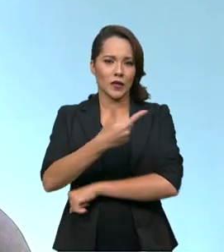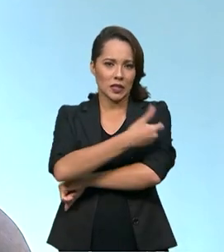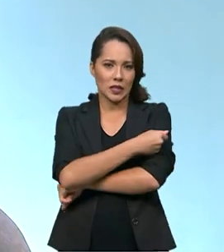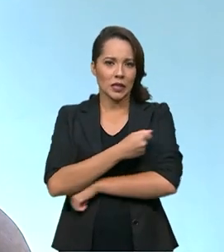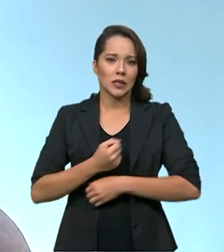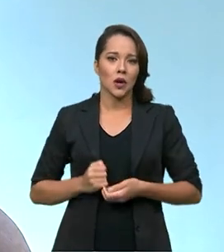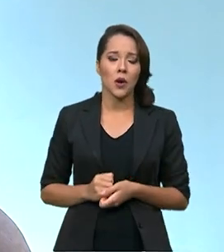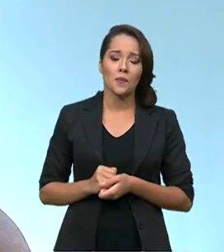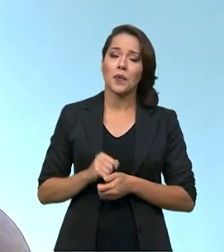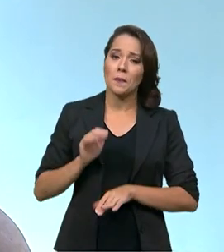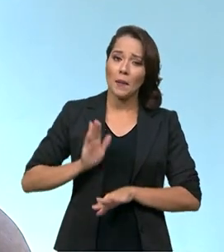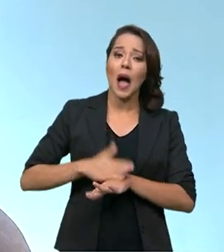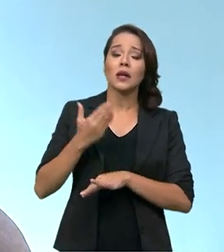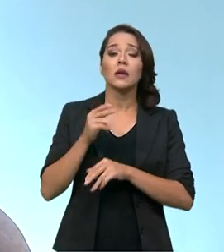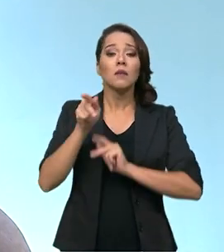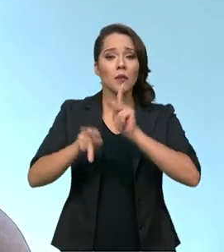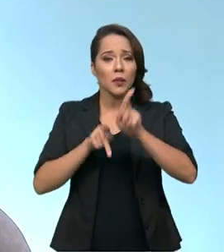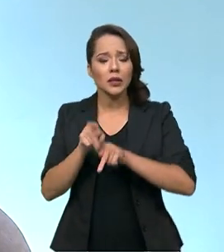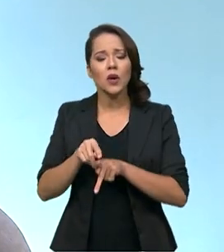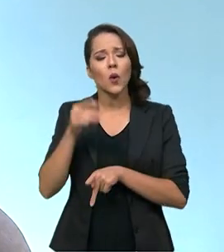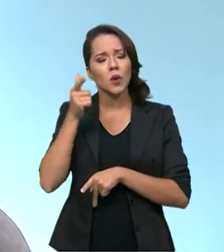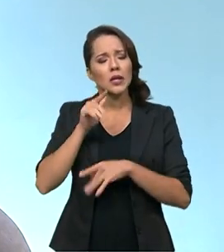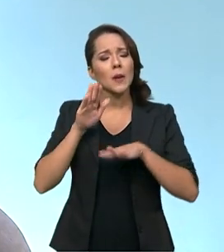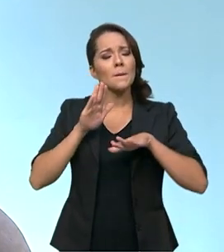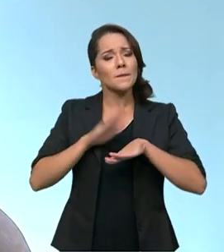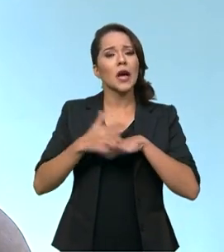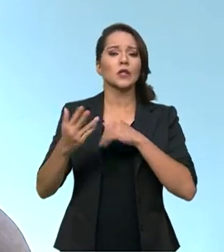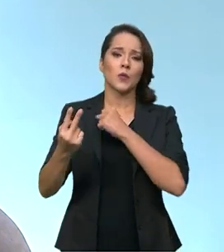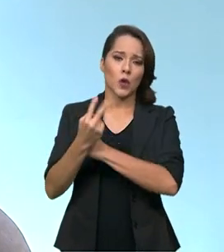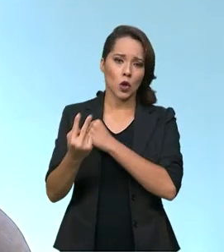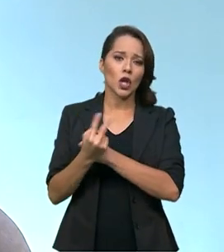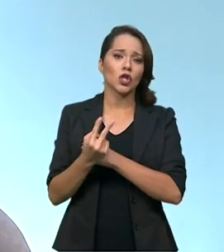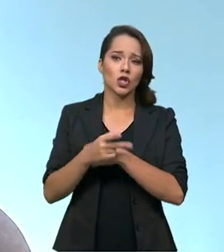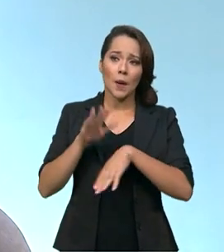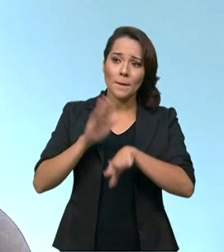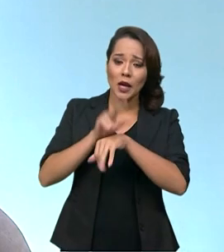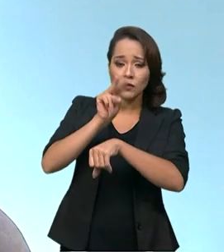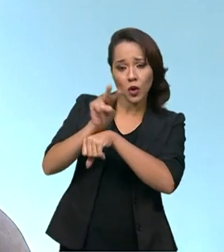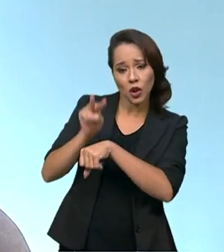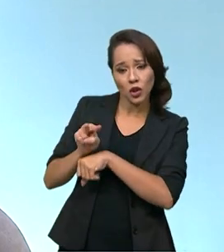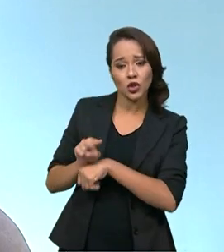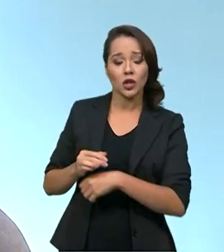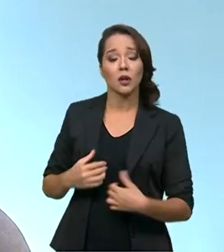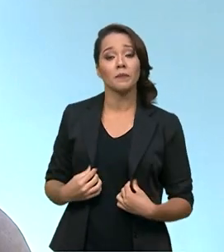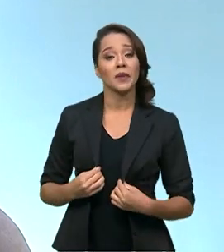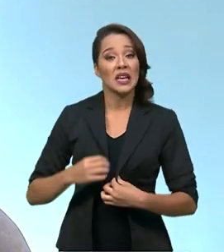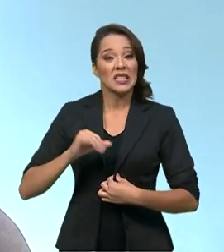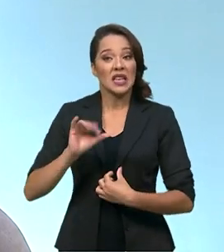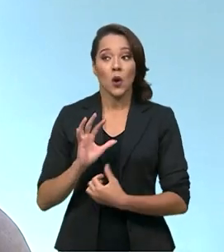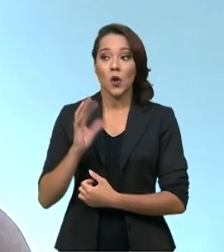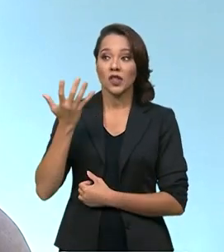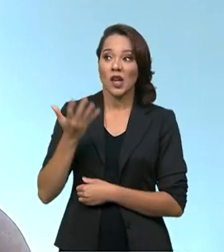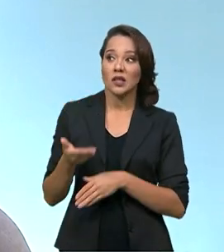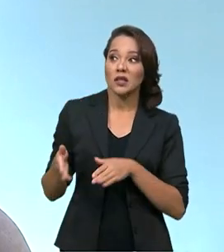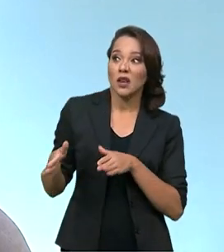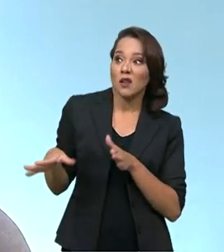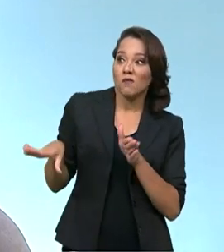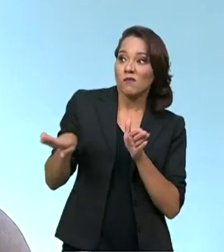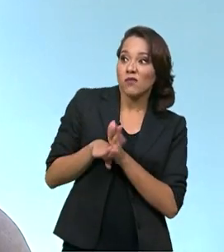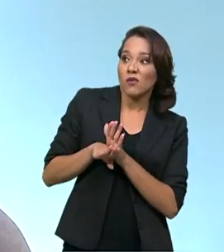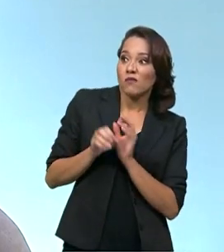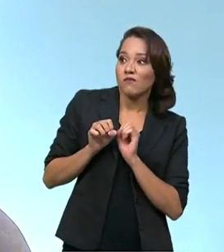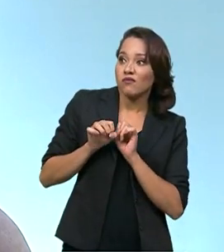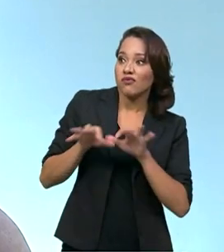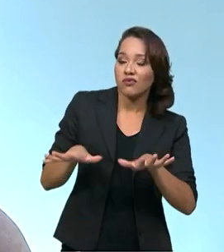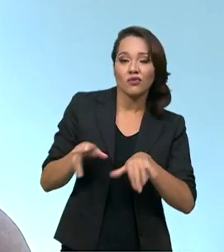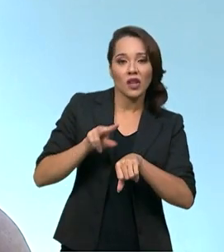ainda mais, para que a população fique mais protegida para uma eventual chegada mais forte da